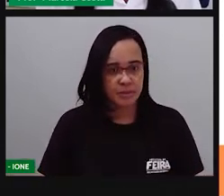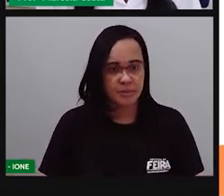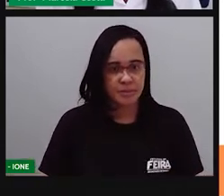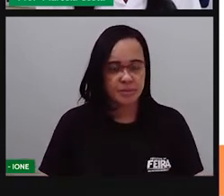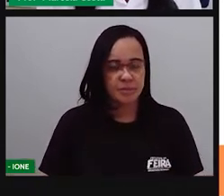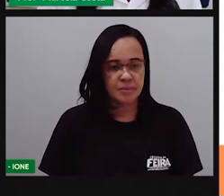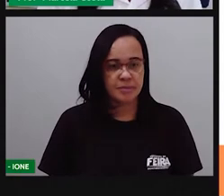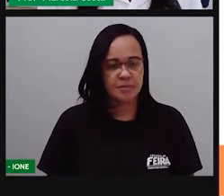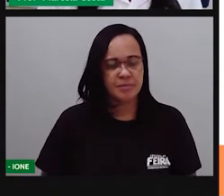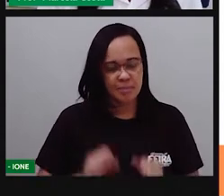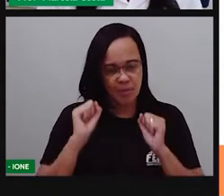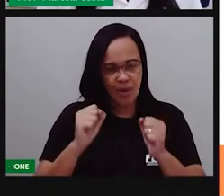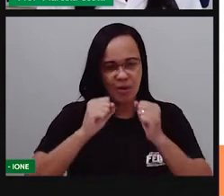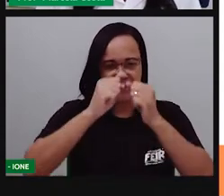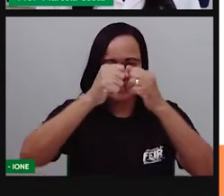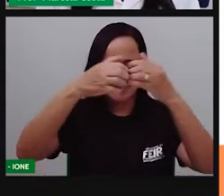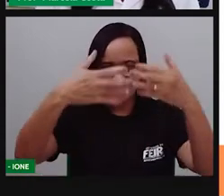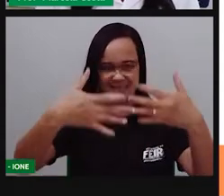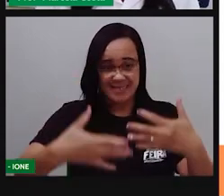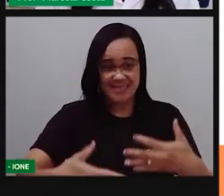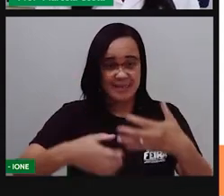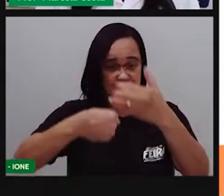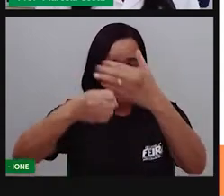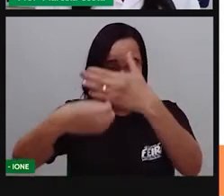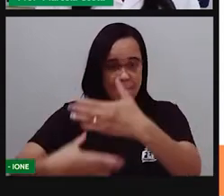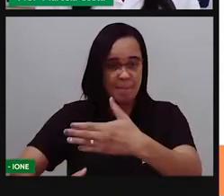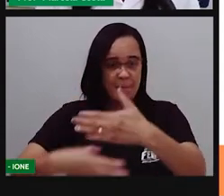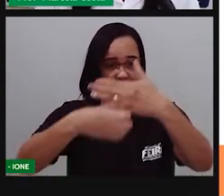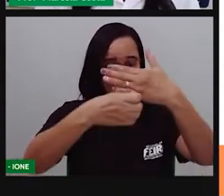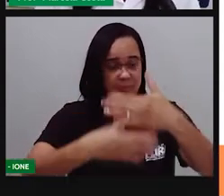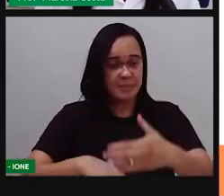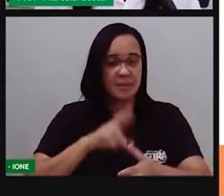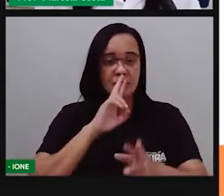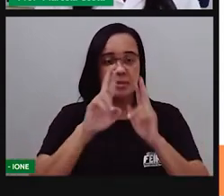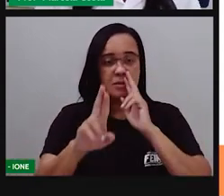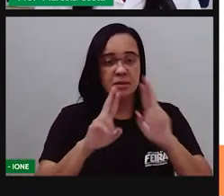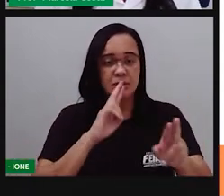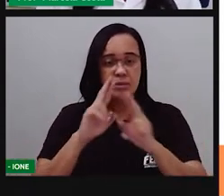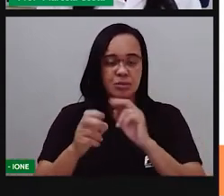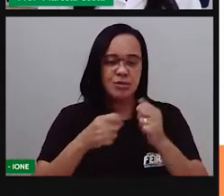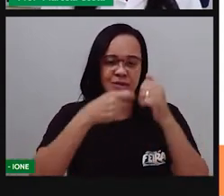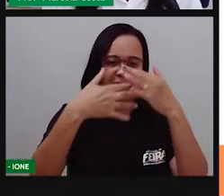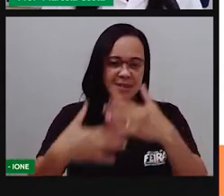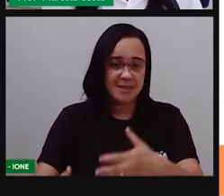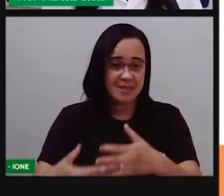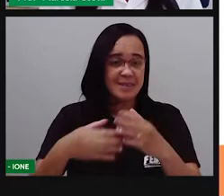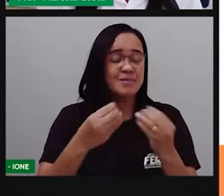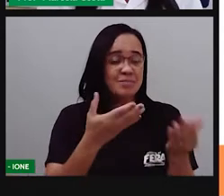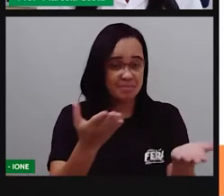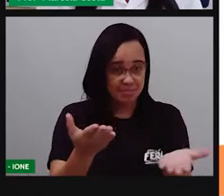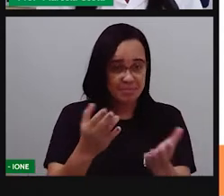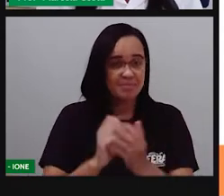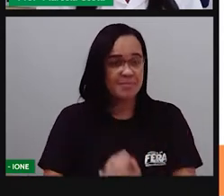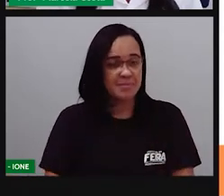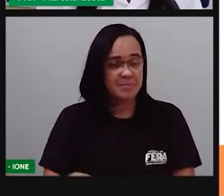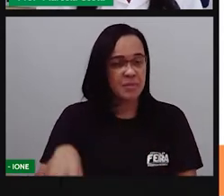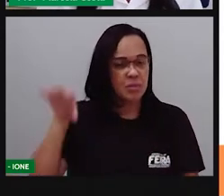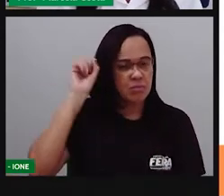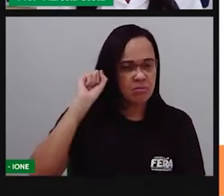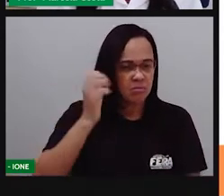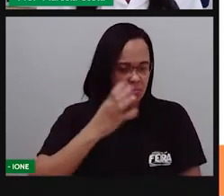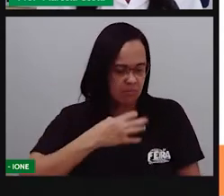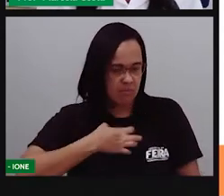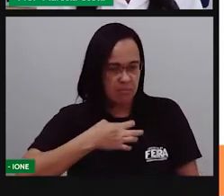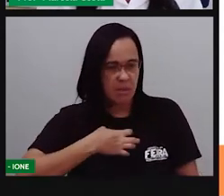Escreva aí no chat. Peça ajuda para outro familiar te ajudar a escrever. E me conte que som você percebeu aí que